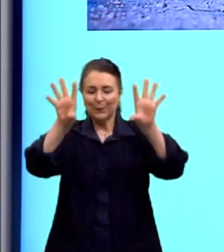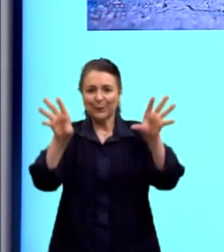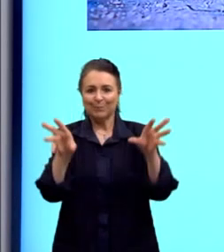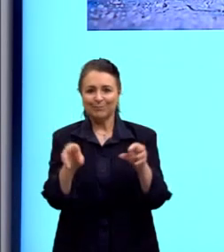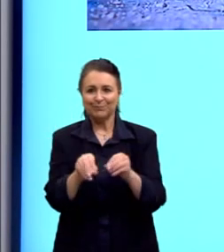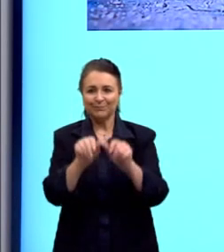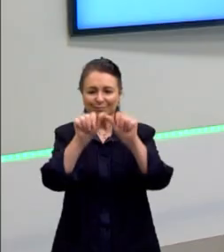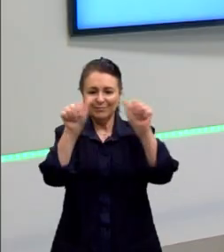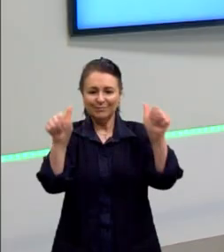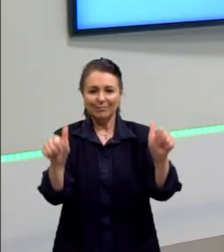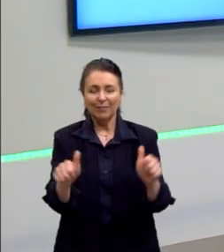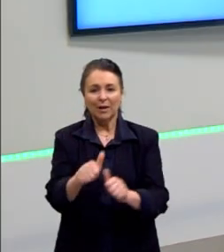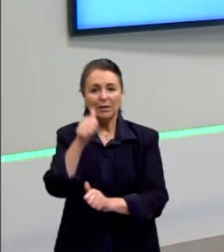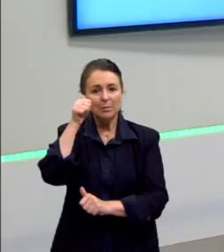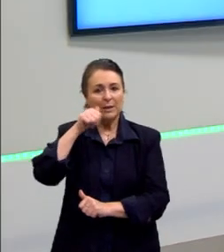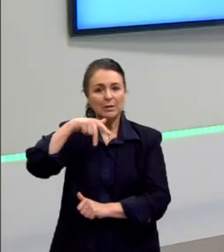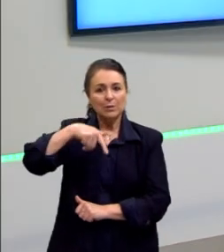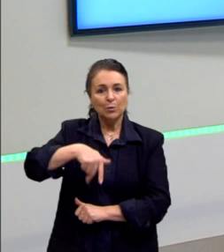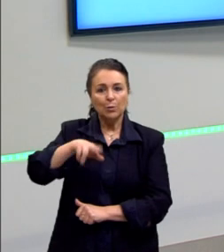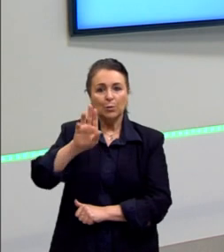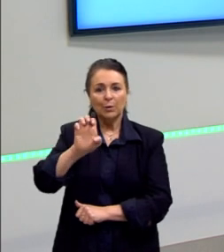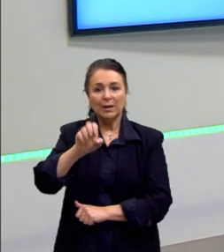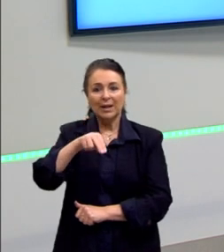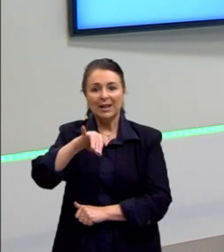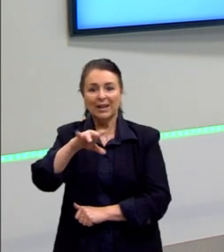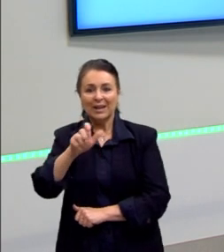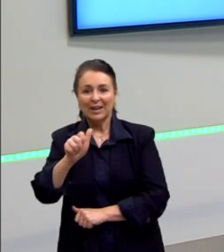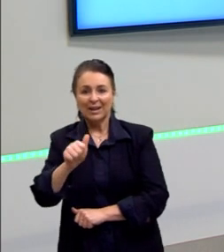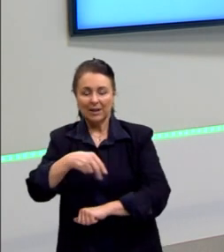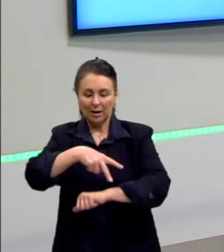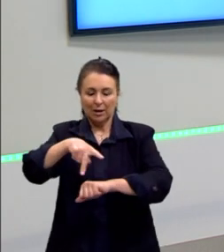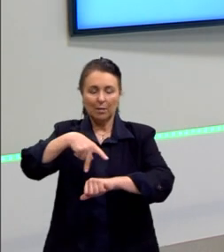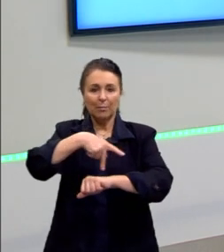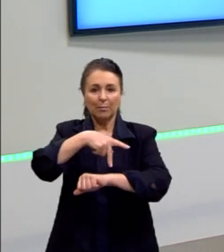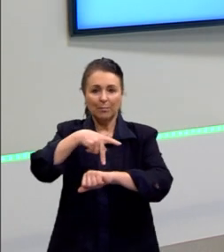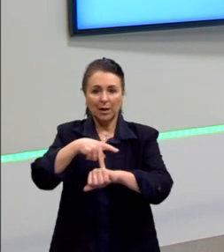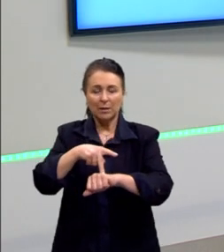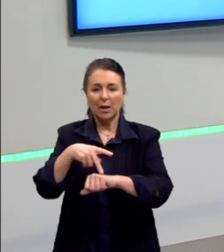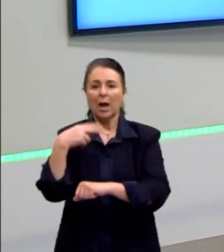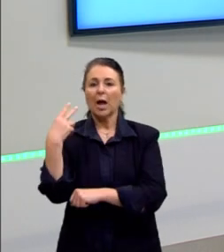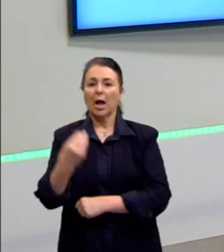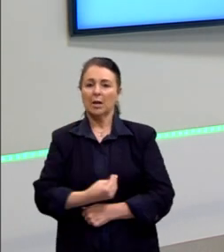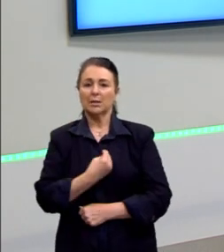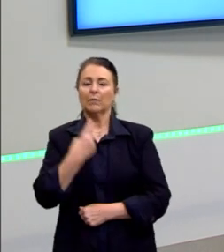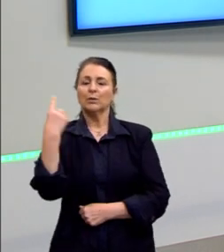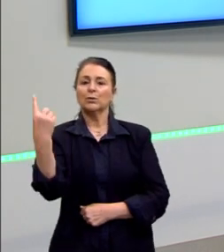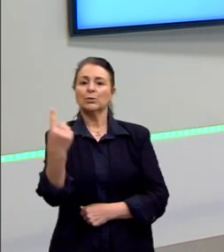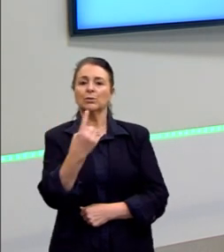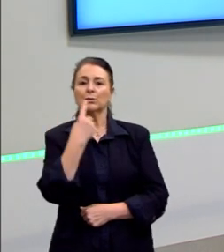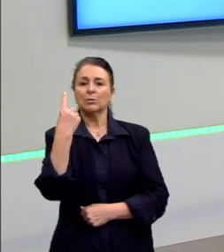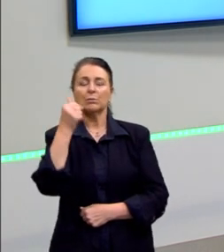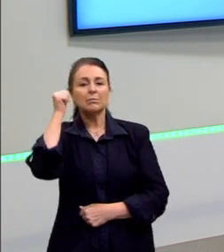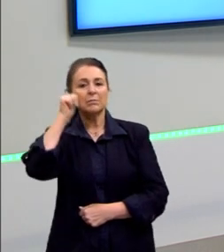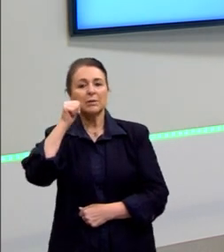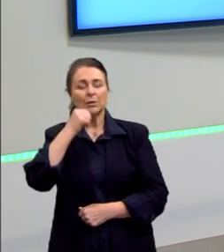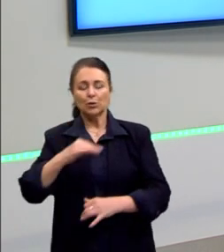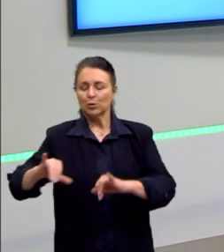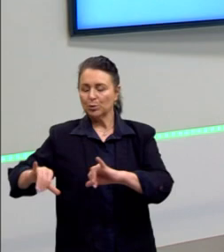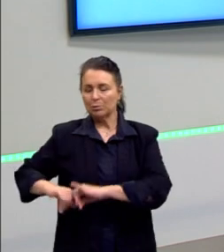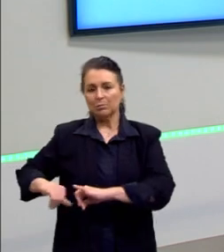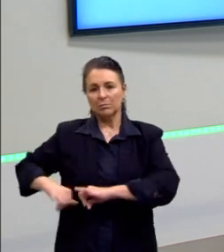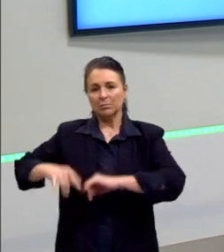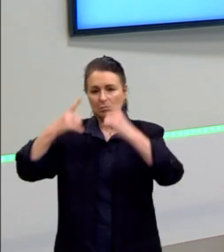uma imagem de mulheres no Quênia que vivem numa tribo isolada porque elas são mulheres que viveram, que sofreram